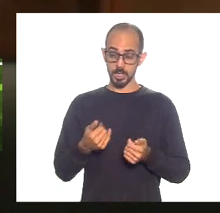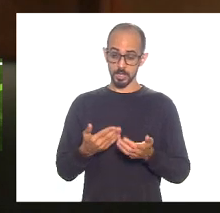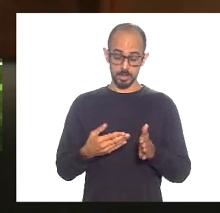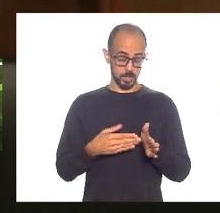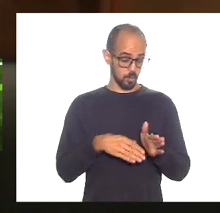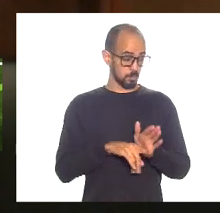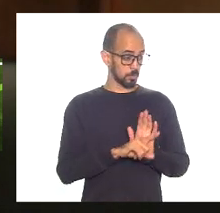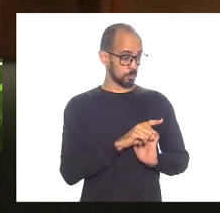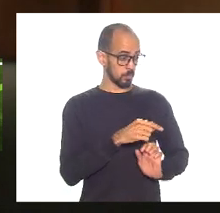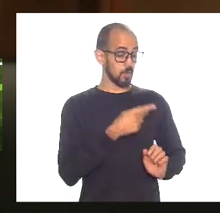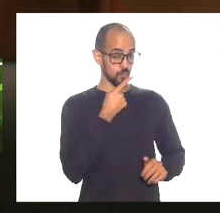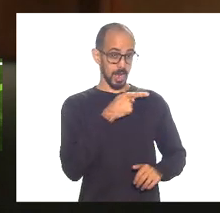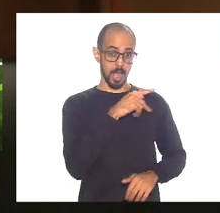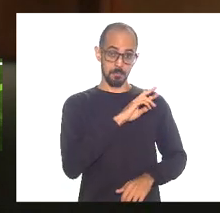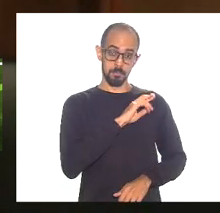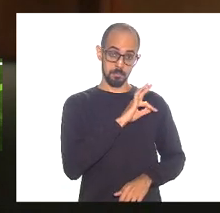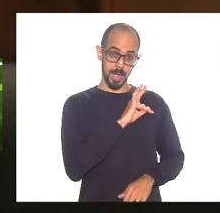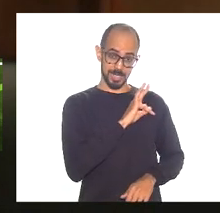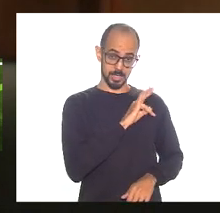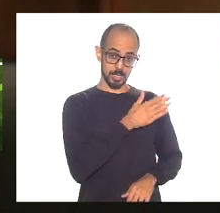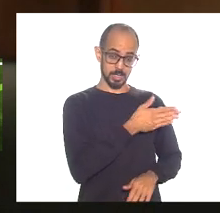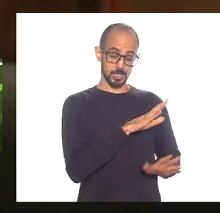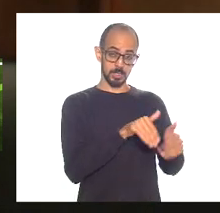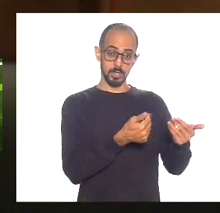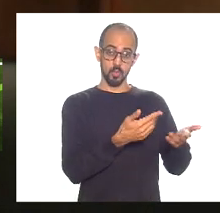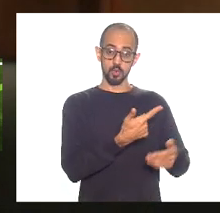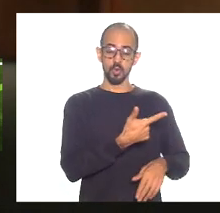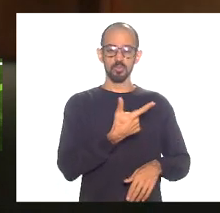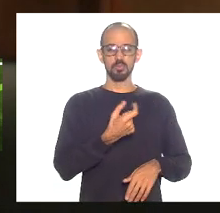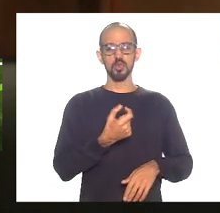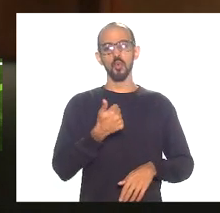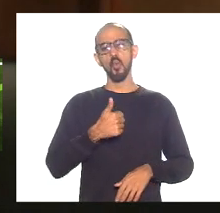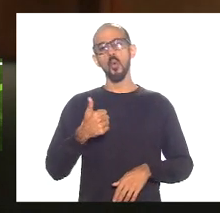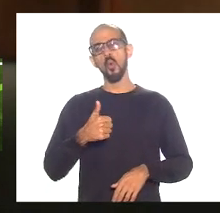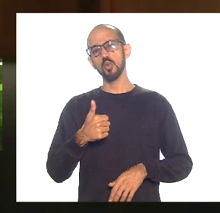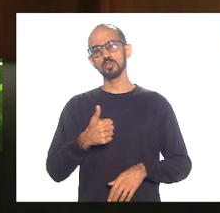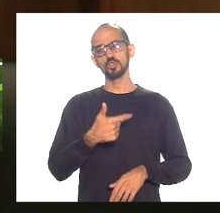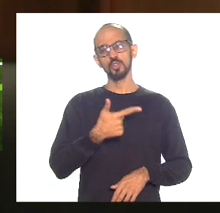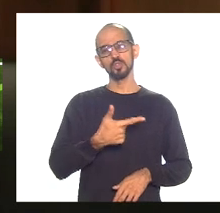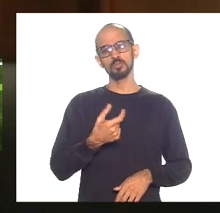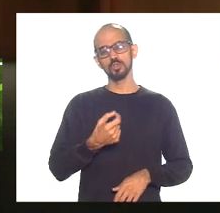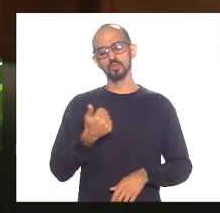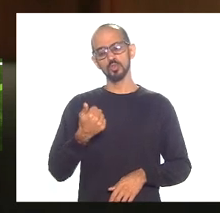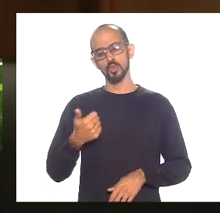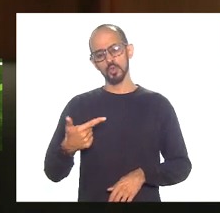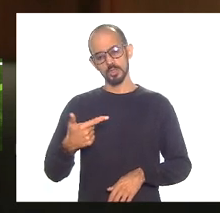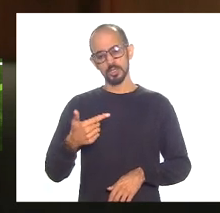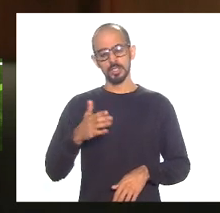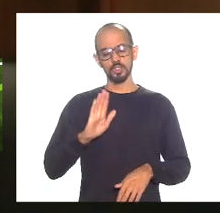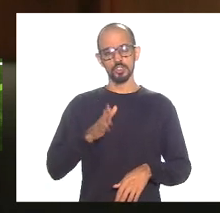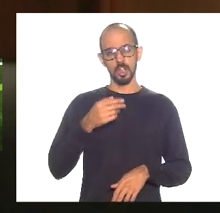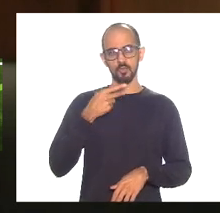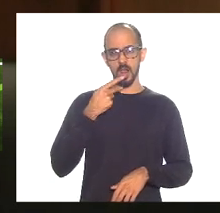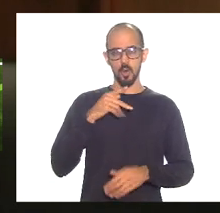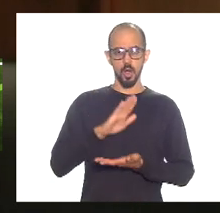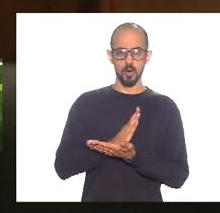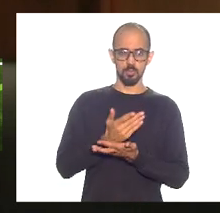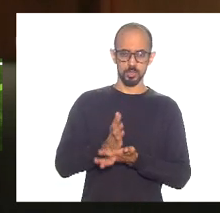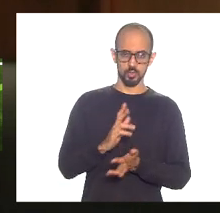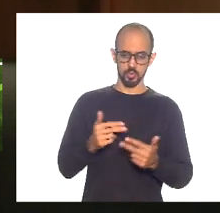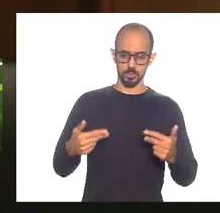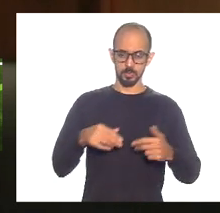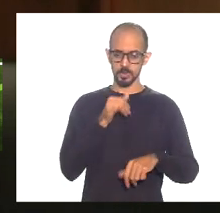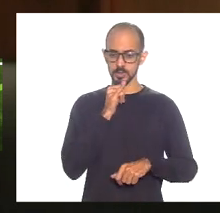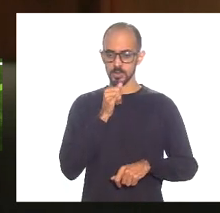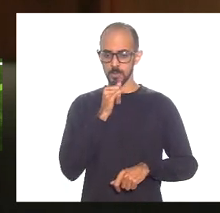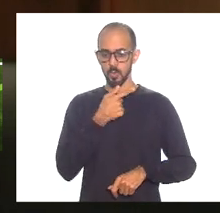vem desde o início de 2011, 2012, falando alguns temas que o governo, por exemplo, tinha